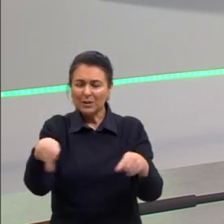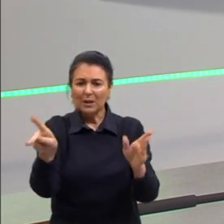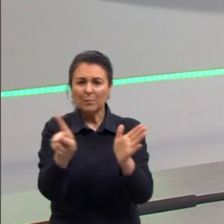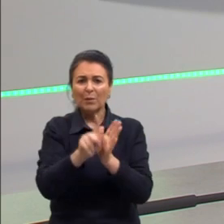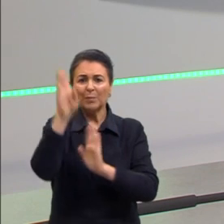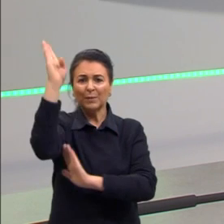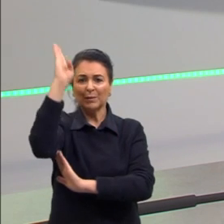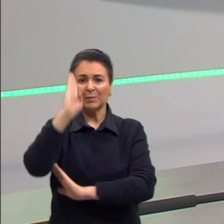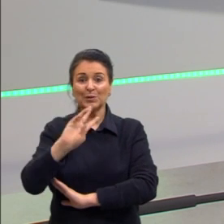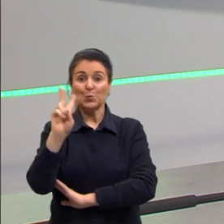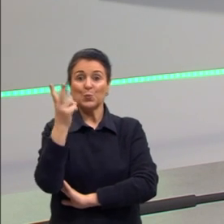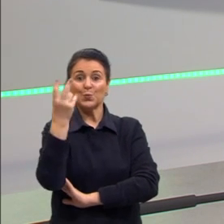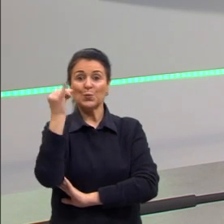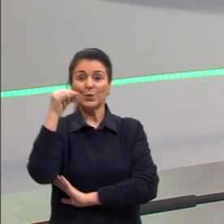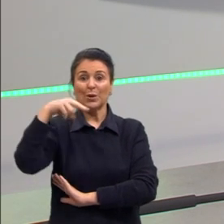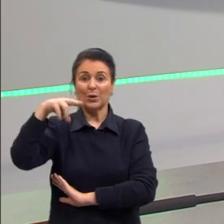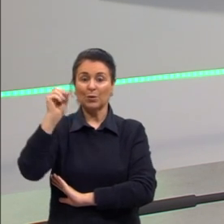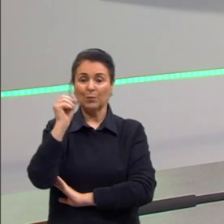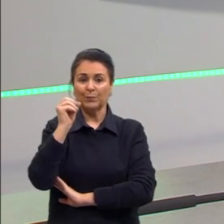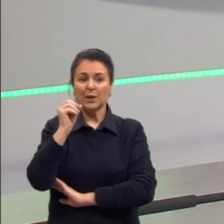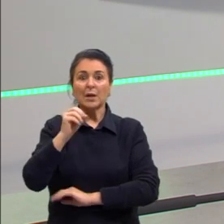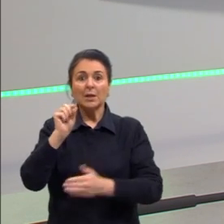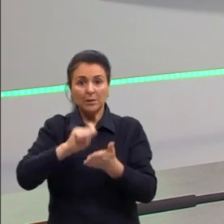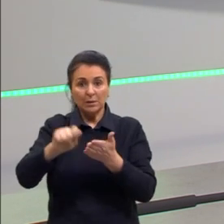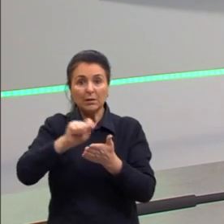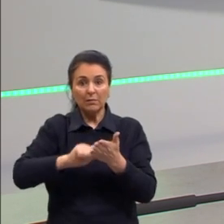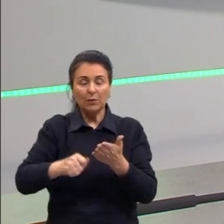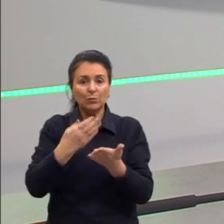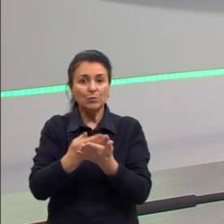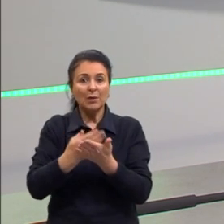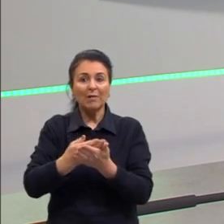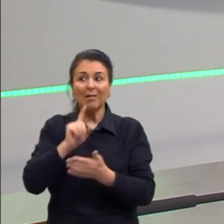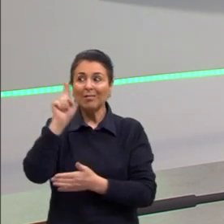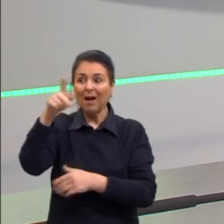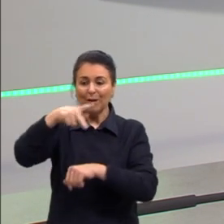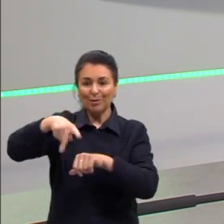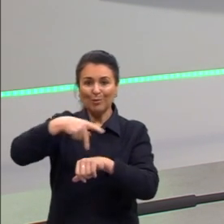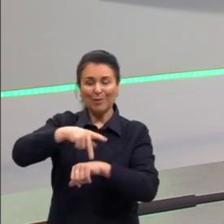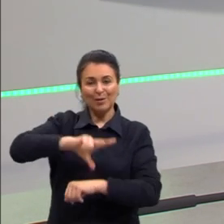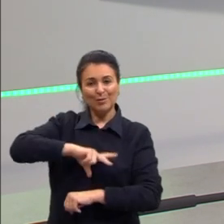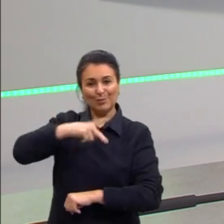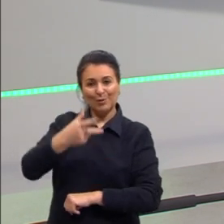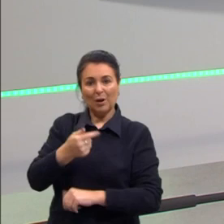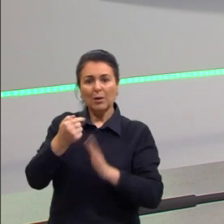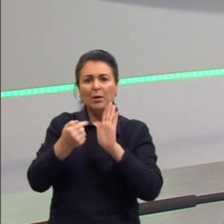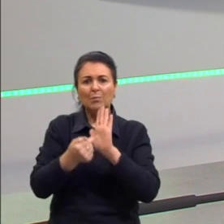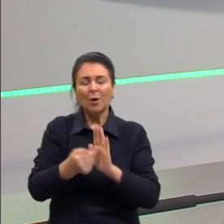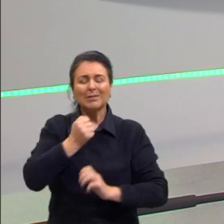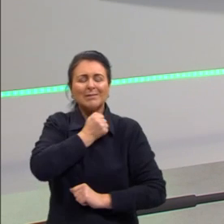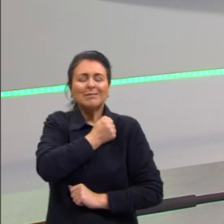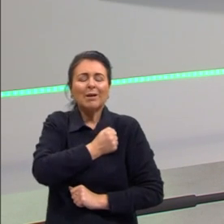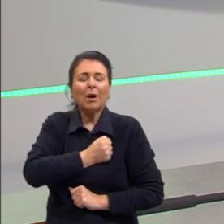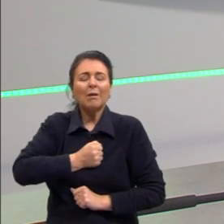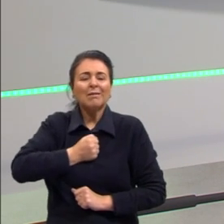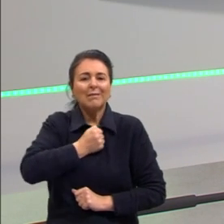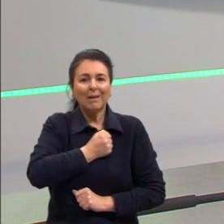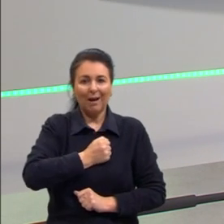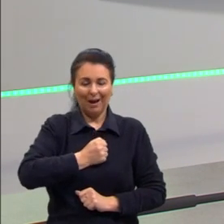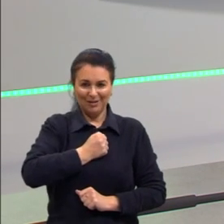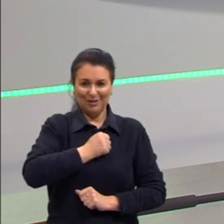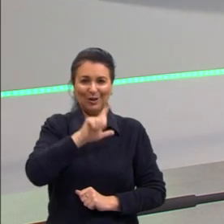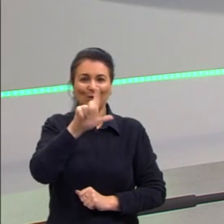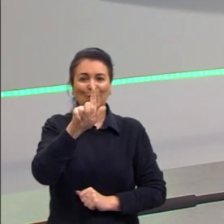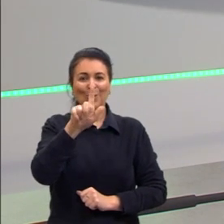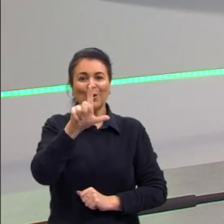escrito quando o autor estudava em Coimbra, lá em Portugal. E vai refletir o quê? A saudade que o Gonçalves Dias sentia da sua terra